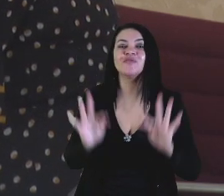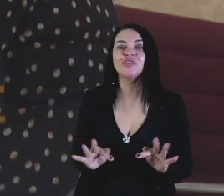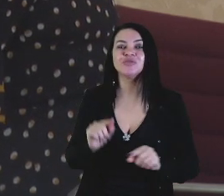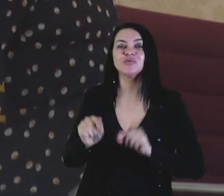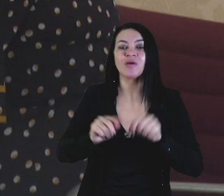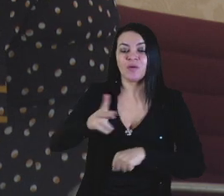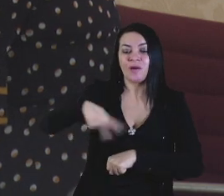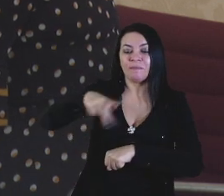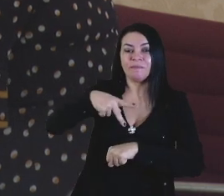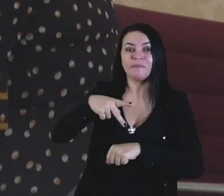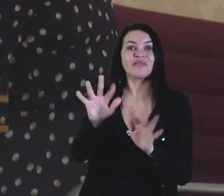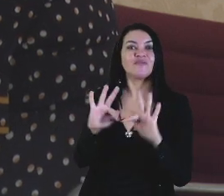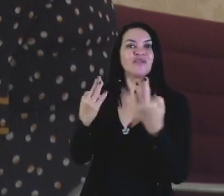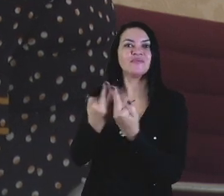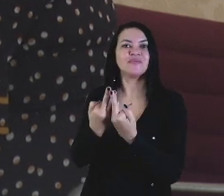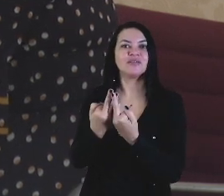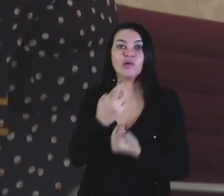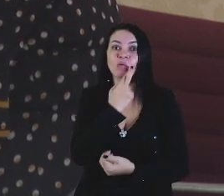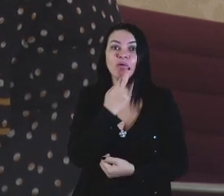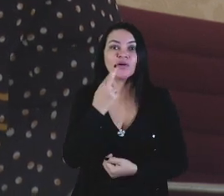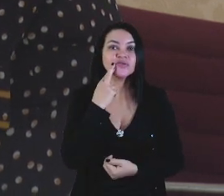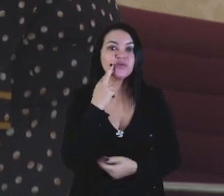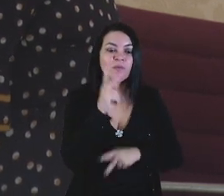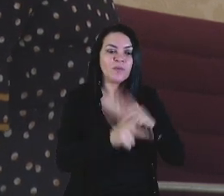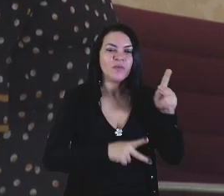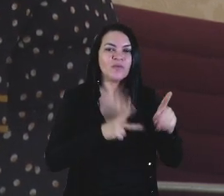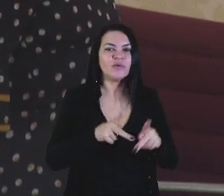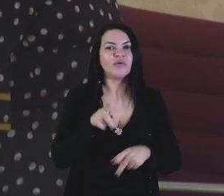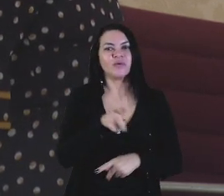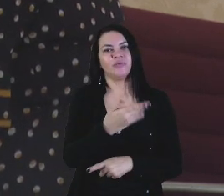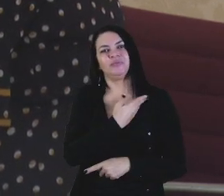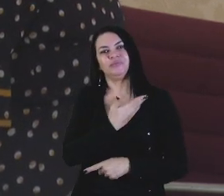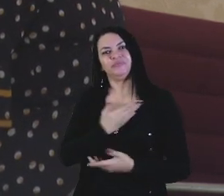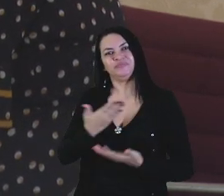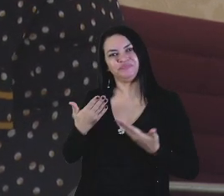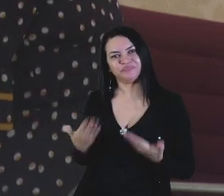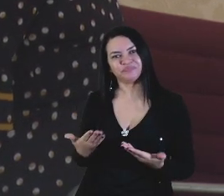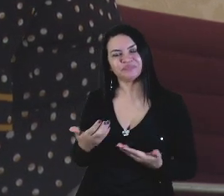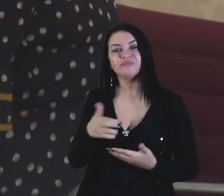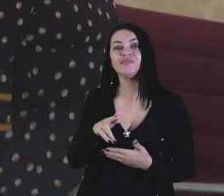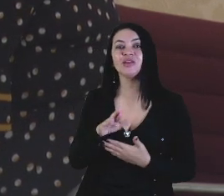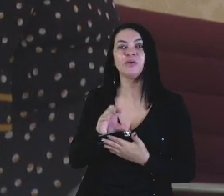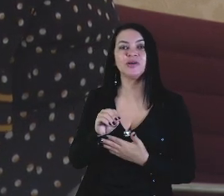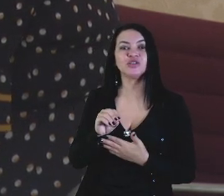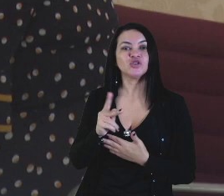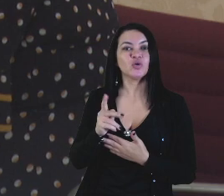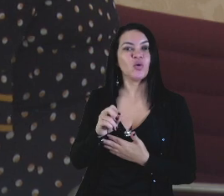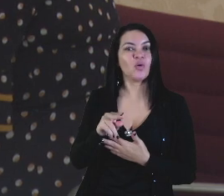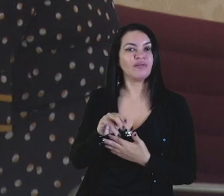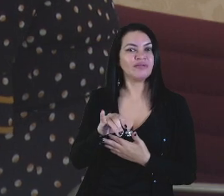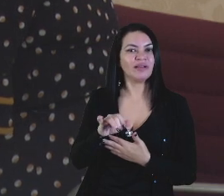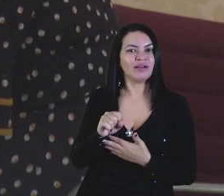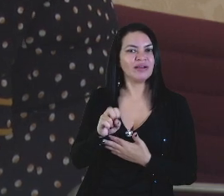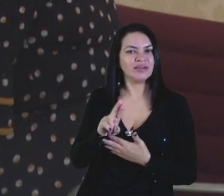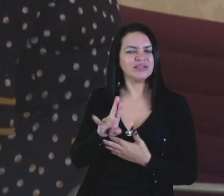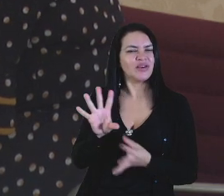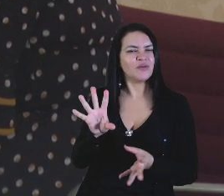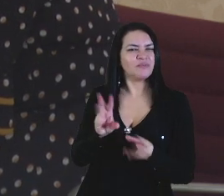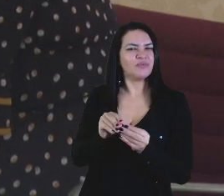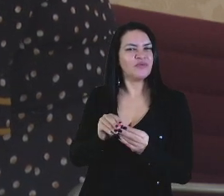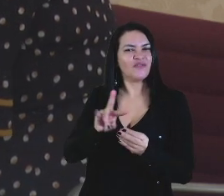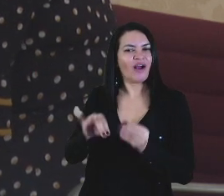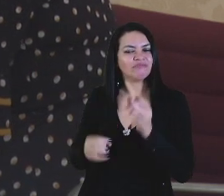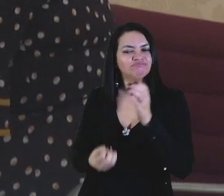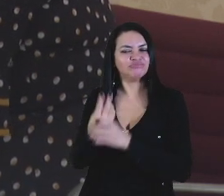Família e com o restaurante popular. Meu amigo aqui, o Márcio e Anais, você vai concluir,